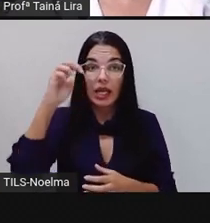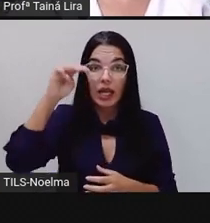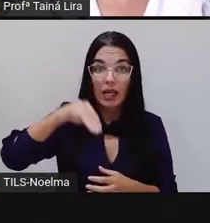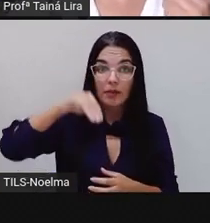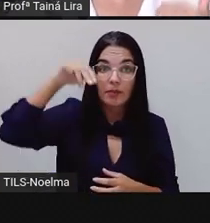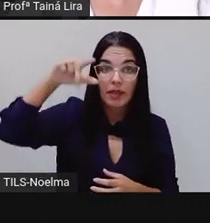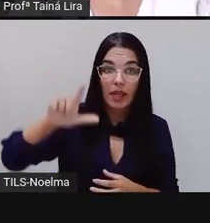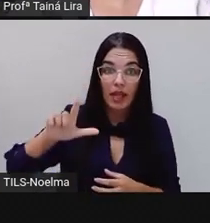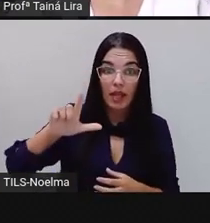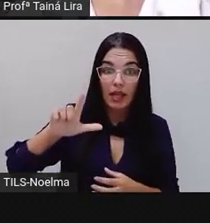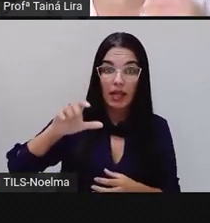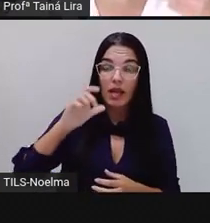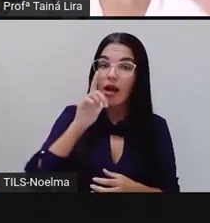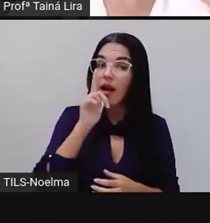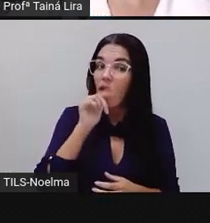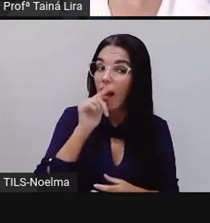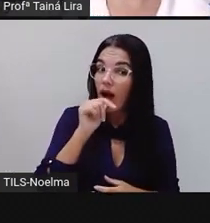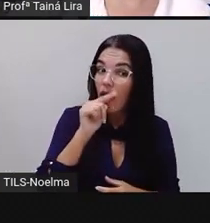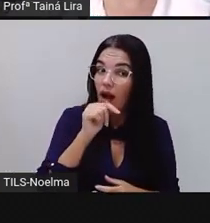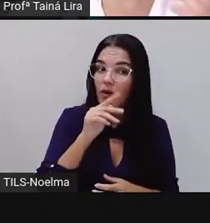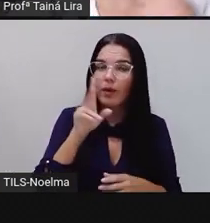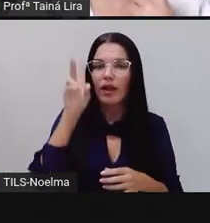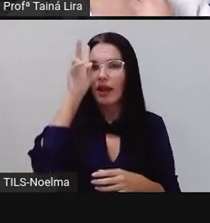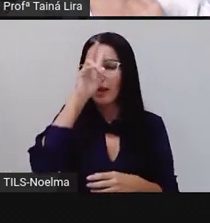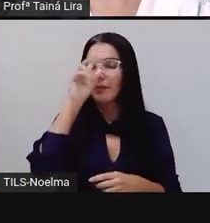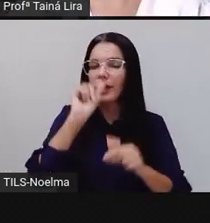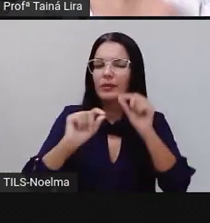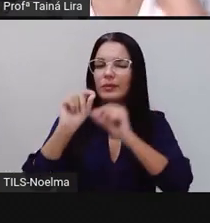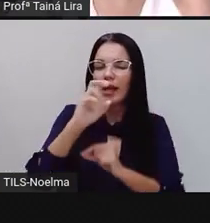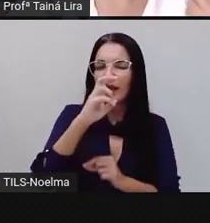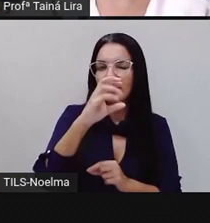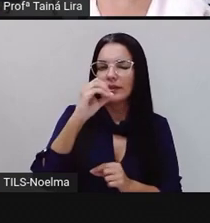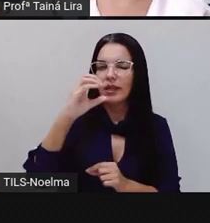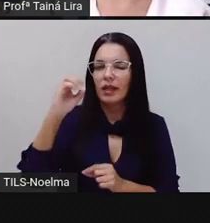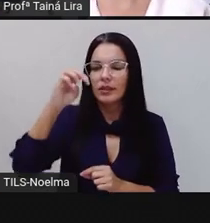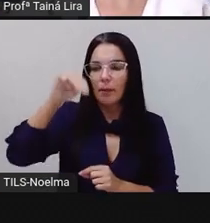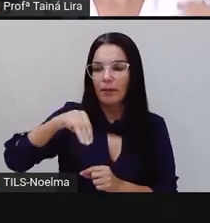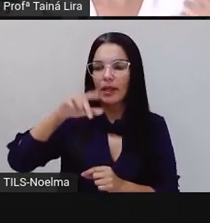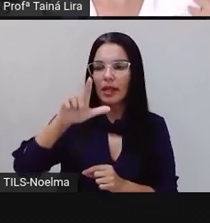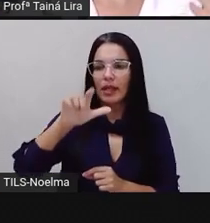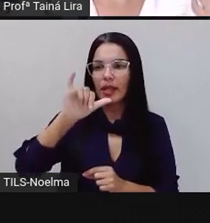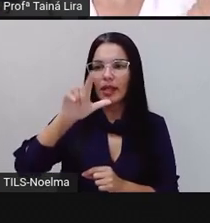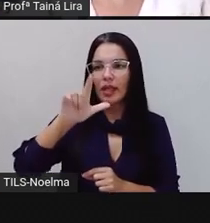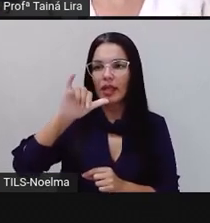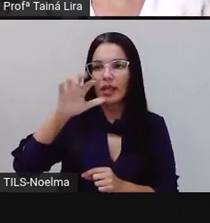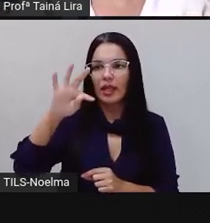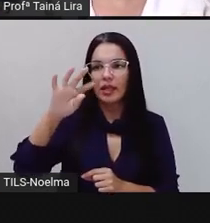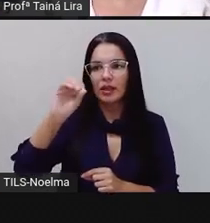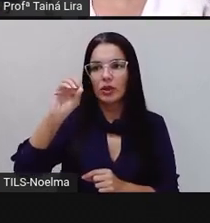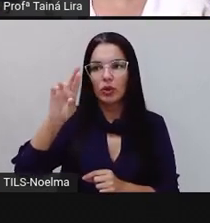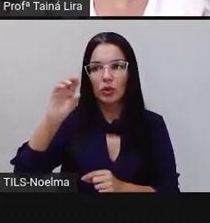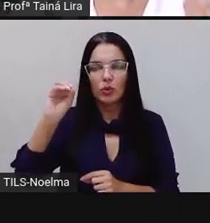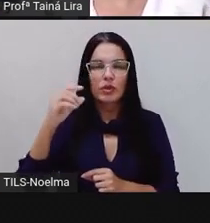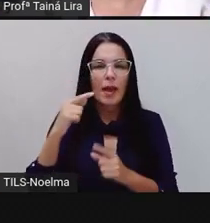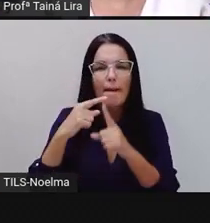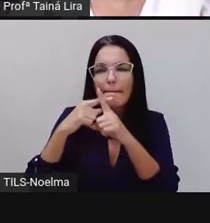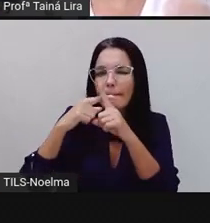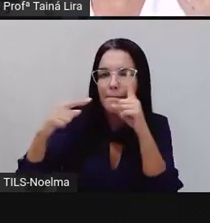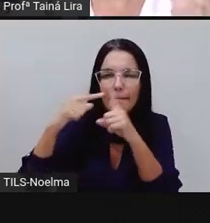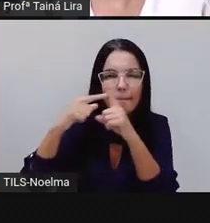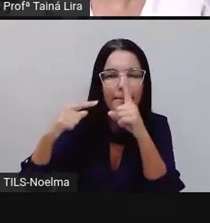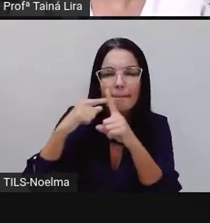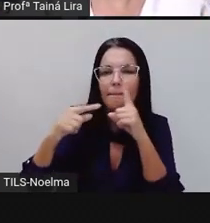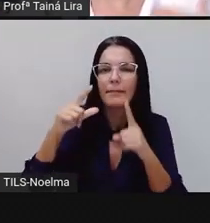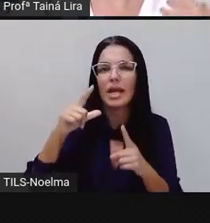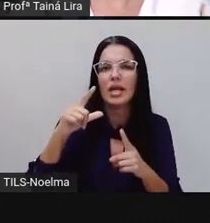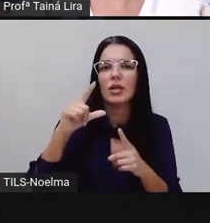mililitros de água. Então lembrando ao segundo ano que 500 mililitros é a mesma coisa que meio litro,